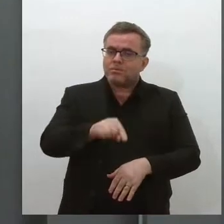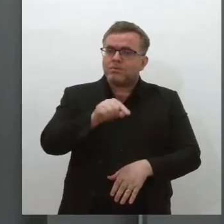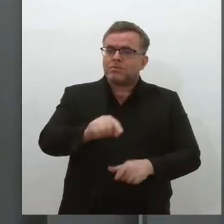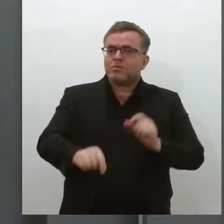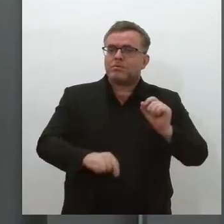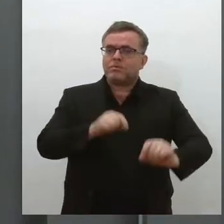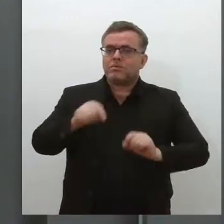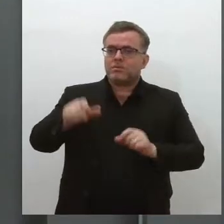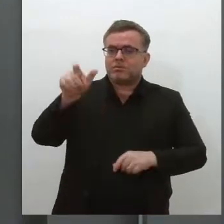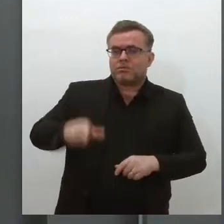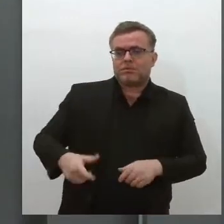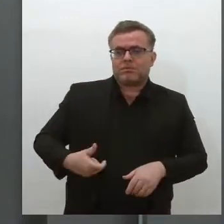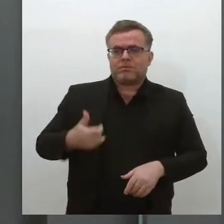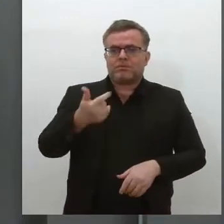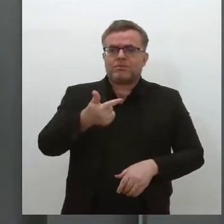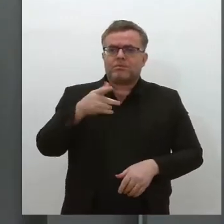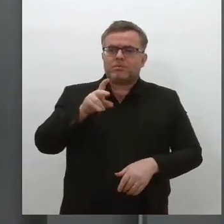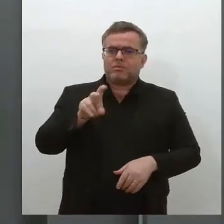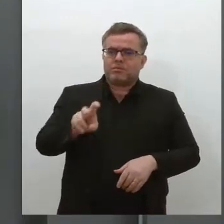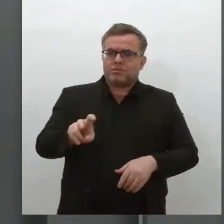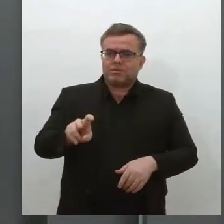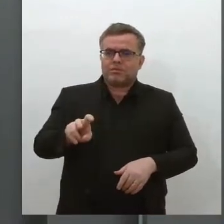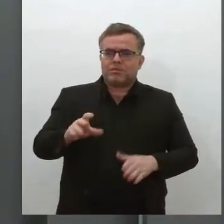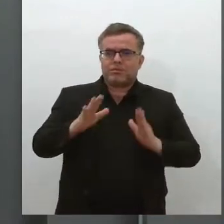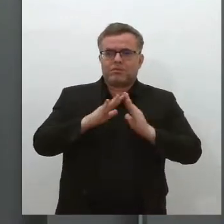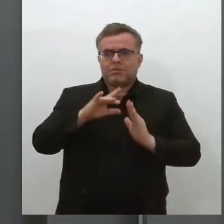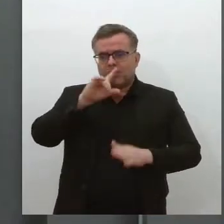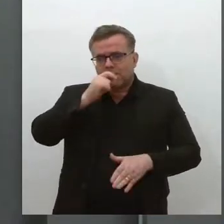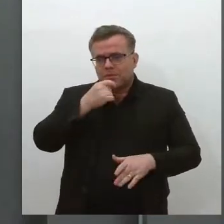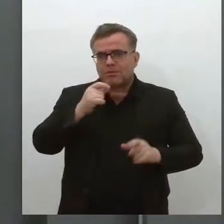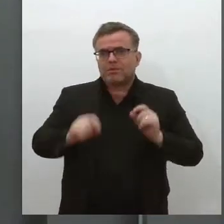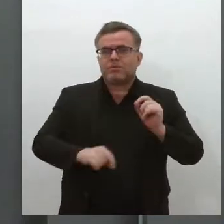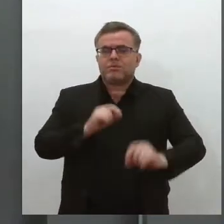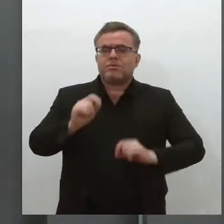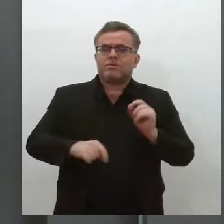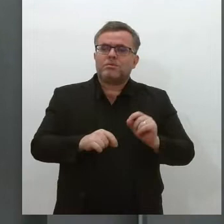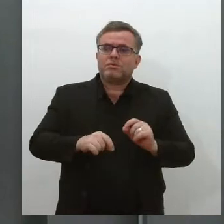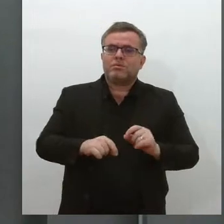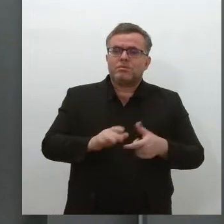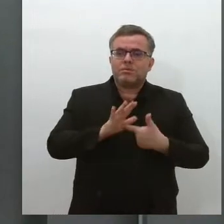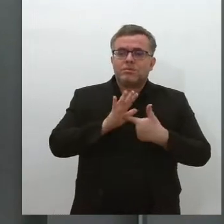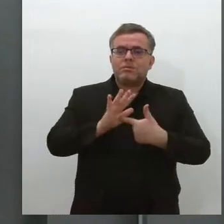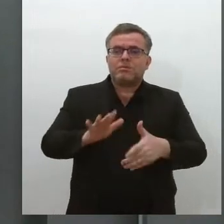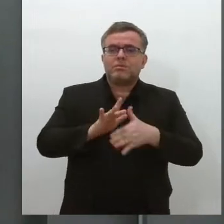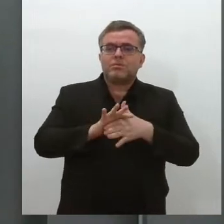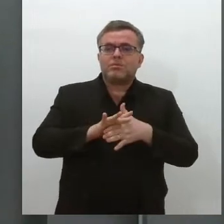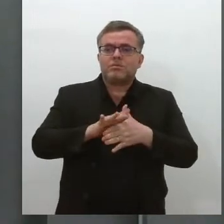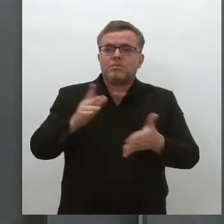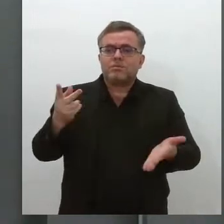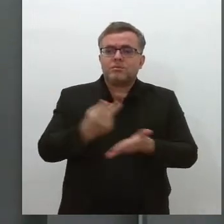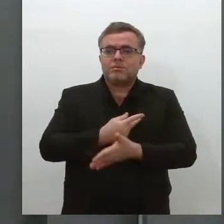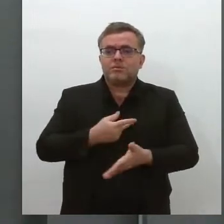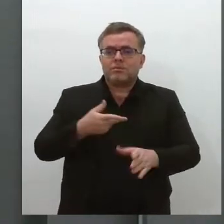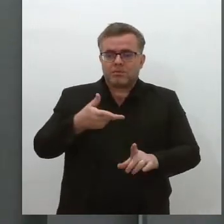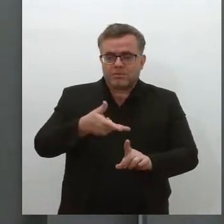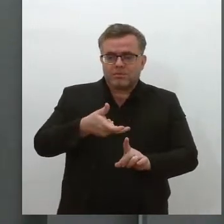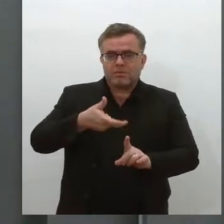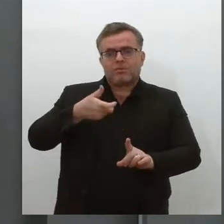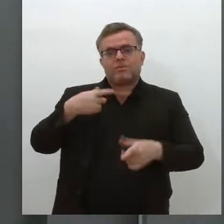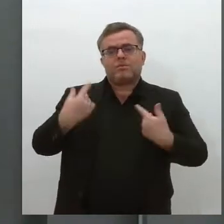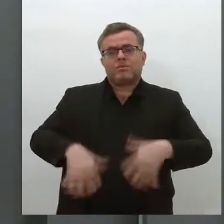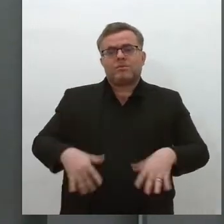anos e mora em Aracaju. Segundo a pasta, a amostra da doença foi coletada no dia 5 de setembro, sendo